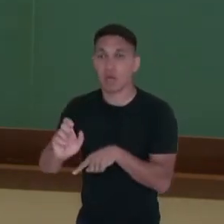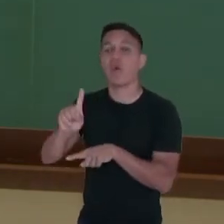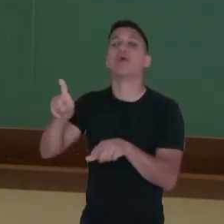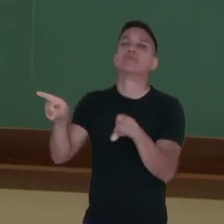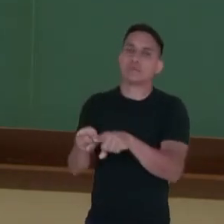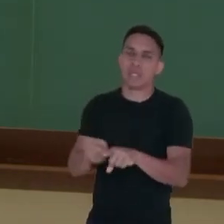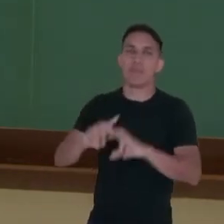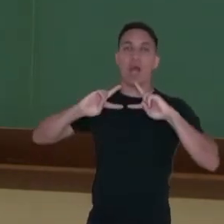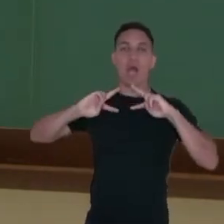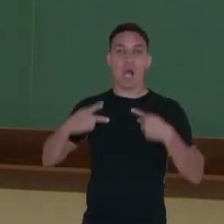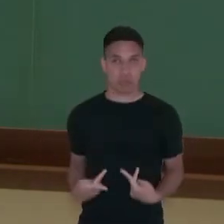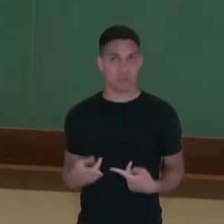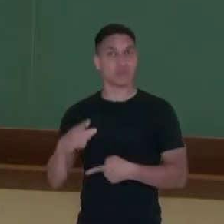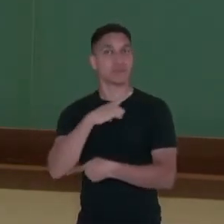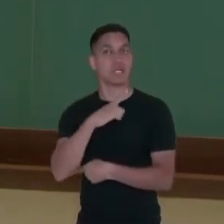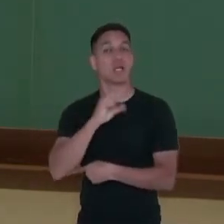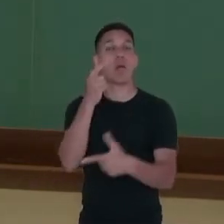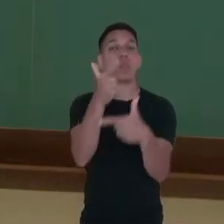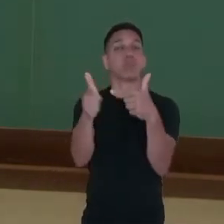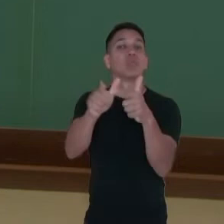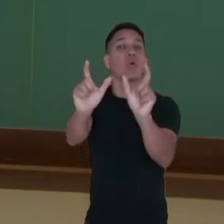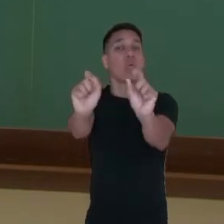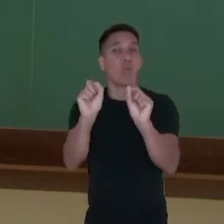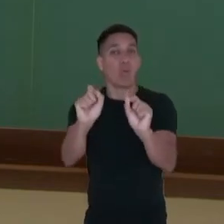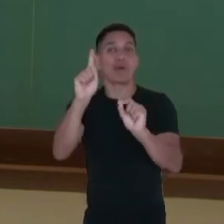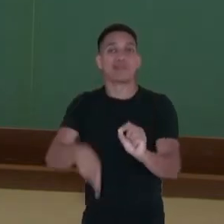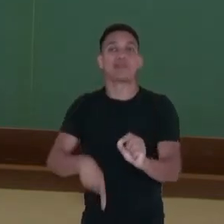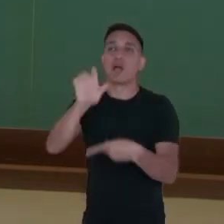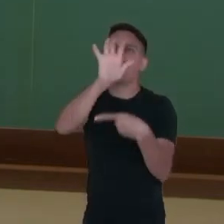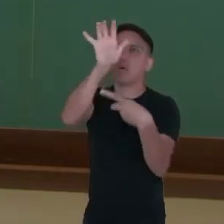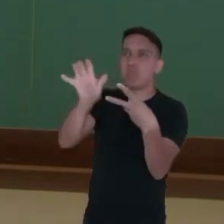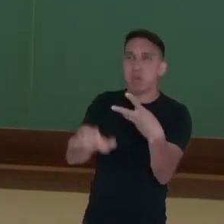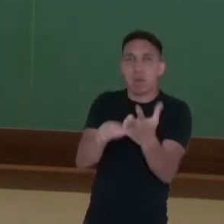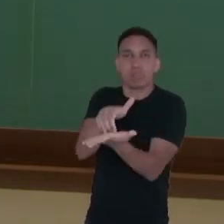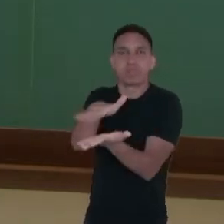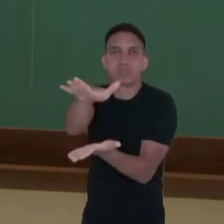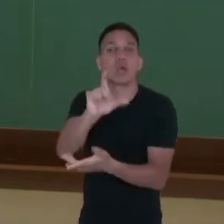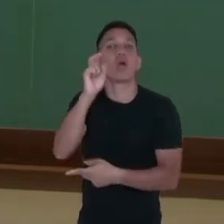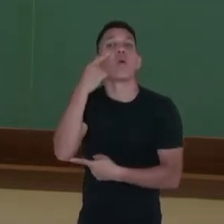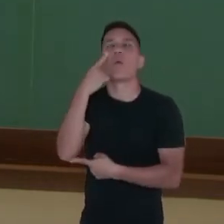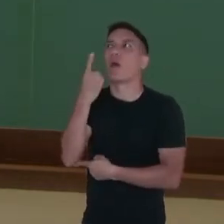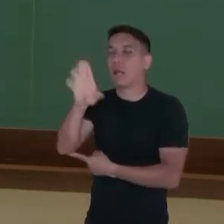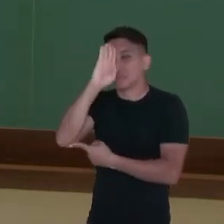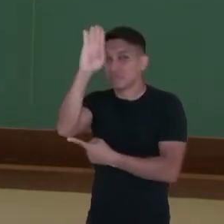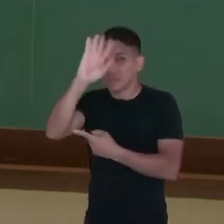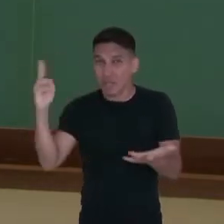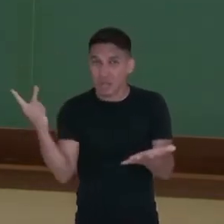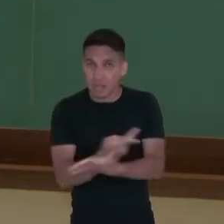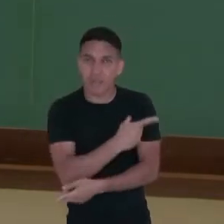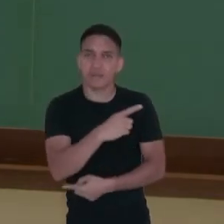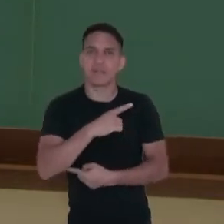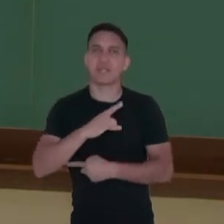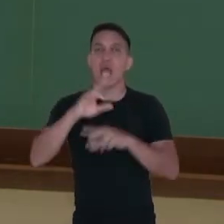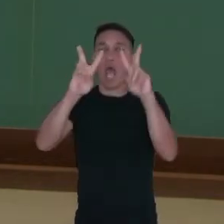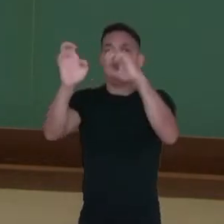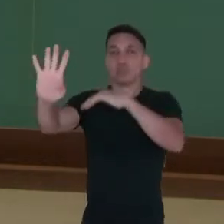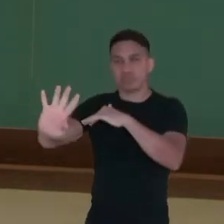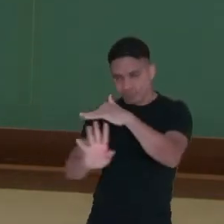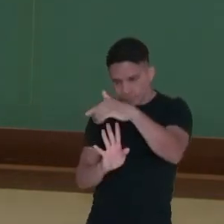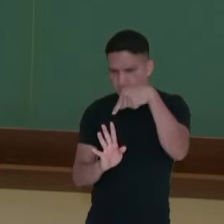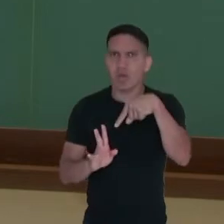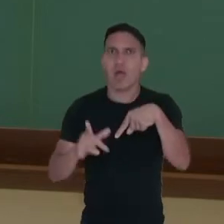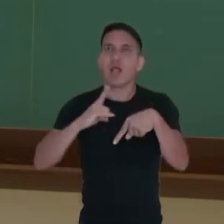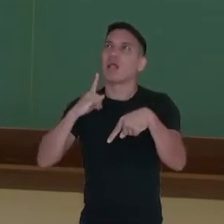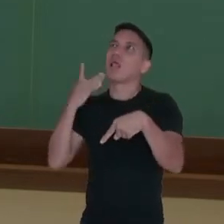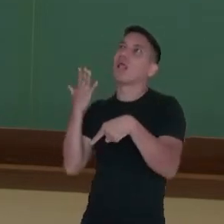da questão humanitária, você tem aí também problemas de xenofobia. Principalmente essa questão da imigração aí que atinge a